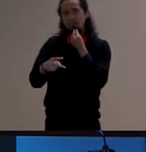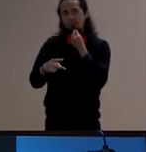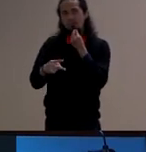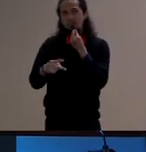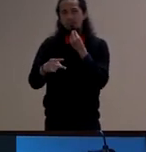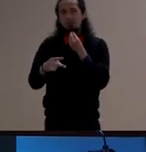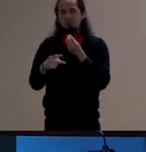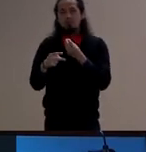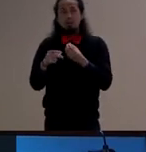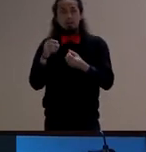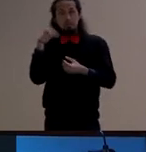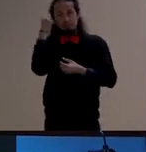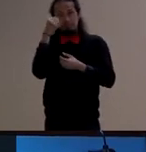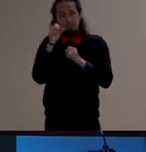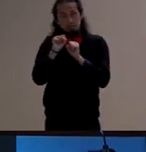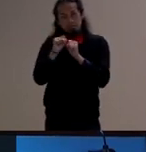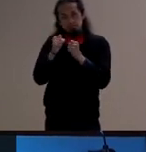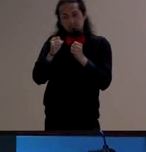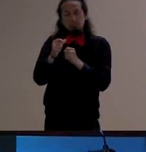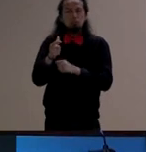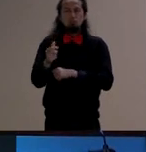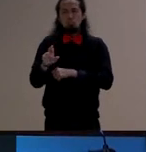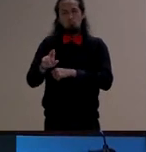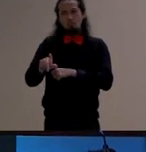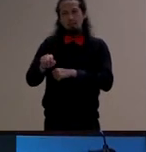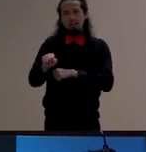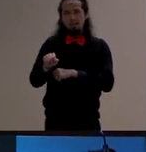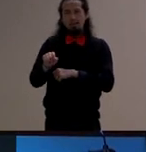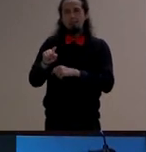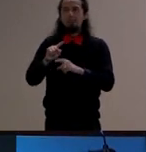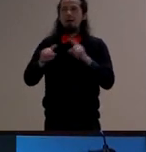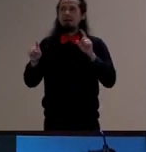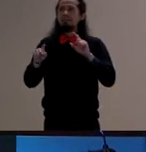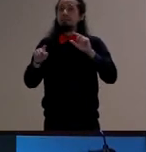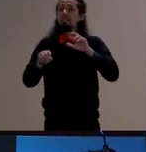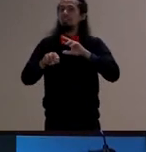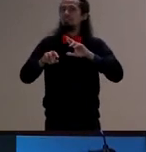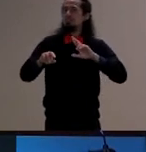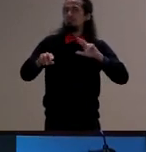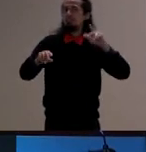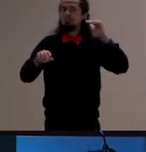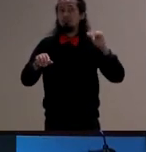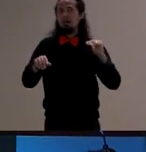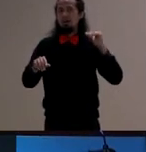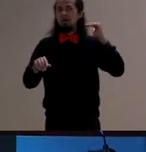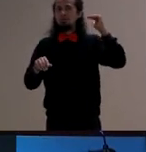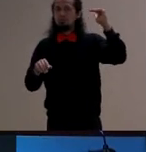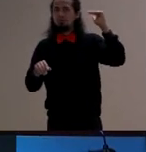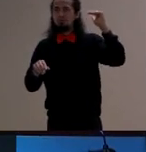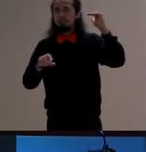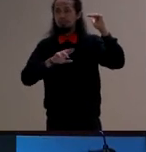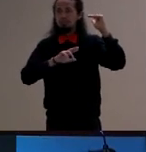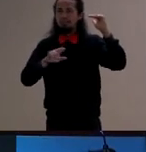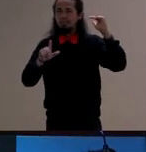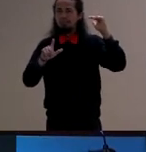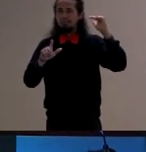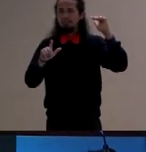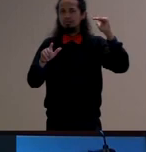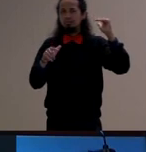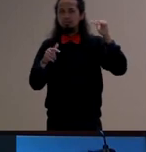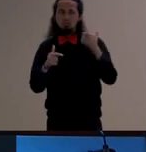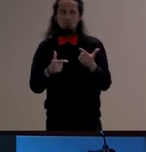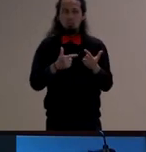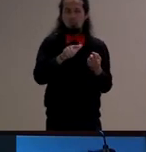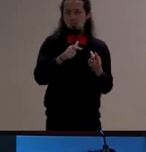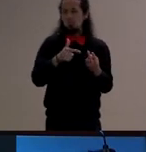pelo tempo que é diferente da do adulto mas que é diferente do outro sujeito que está ali compartilhando enfim